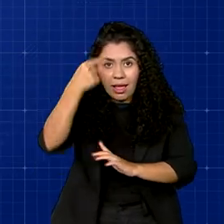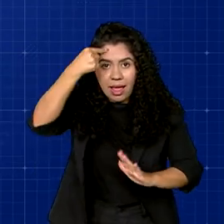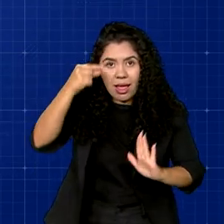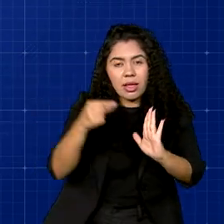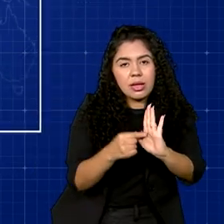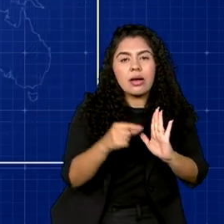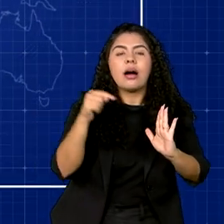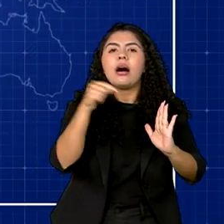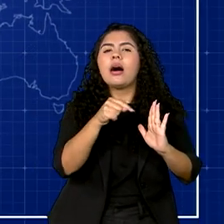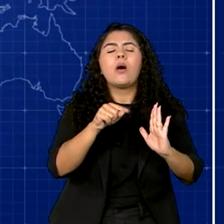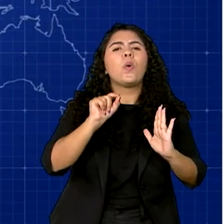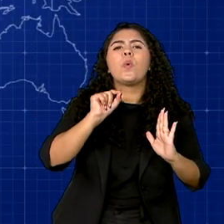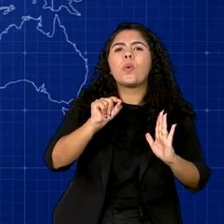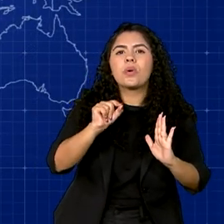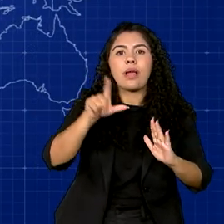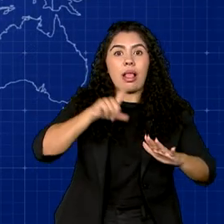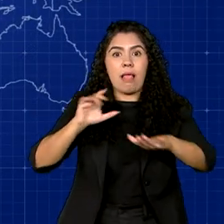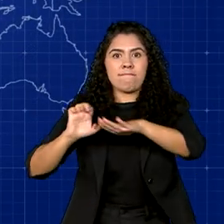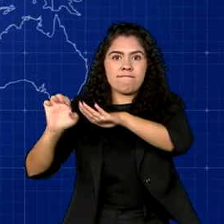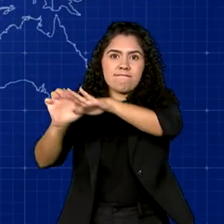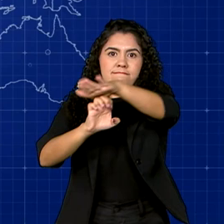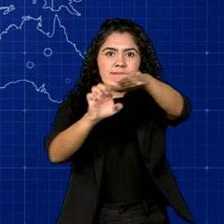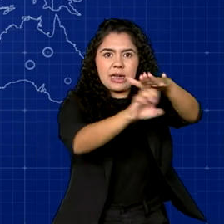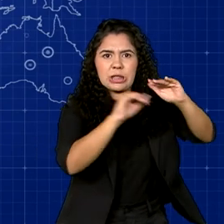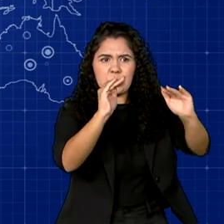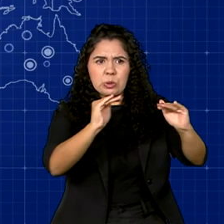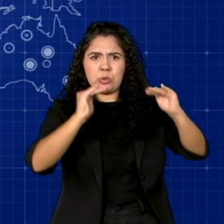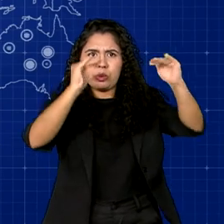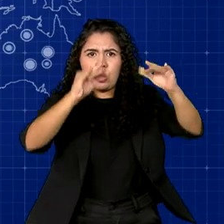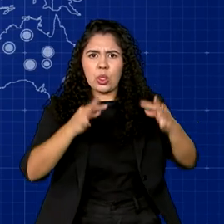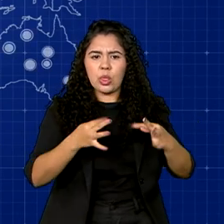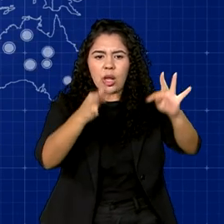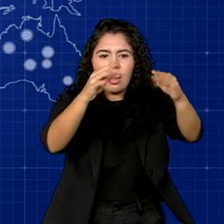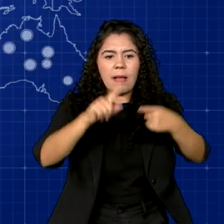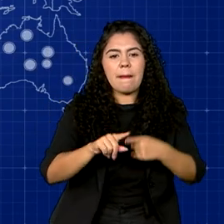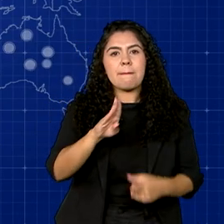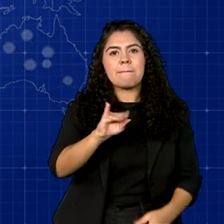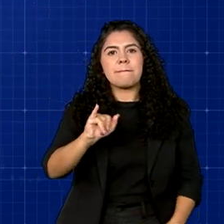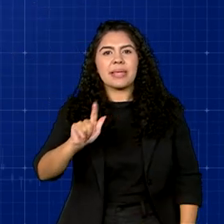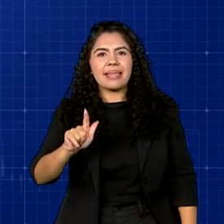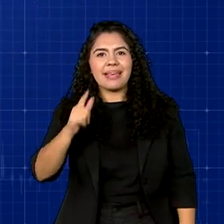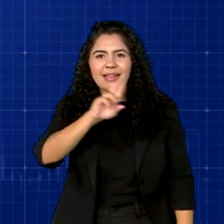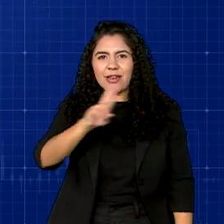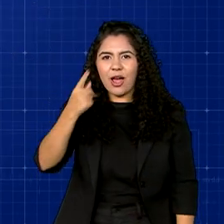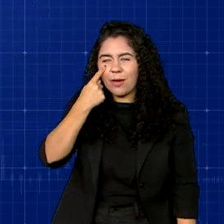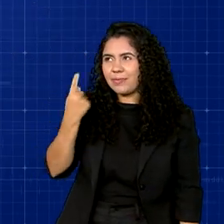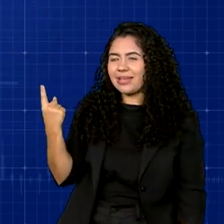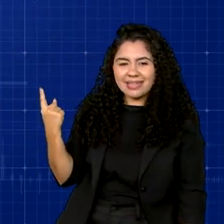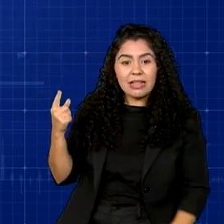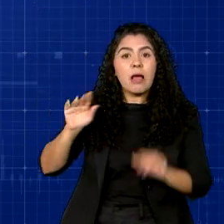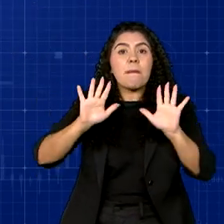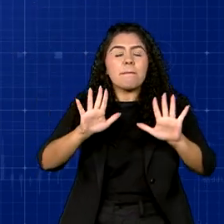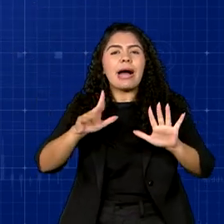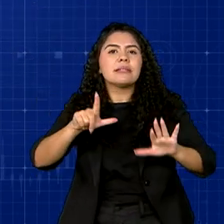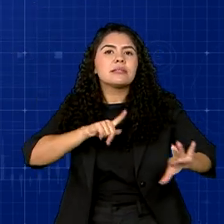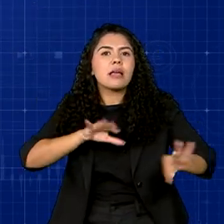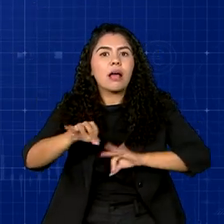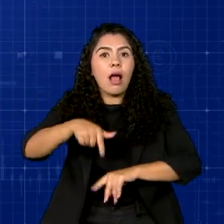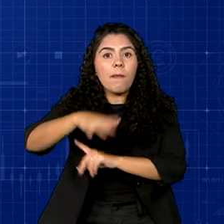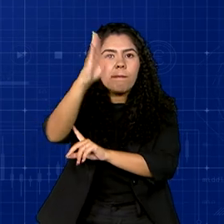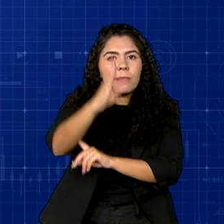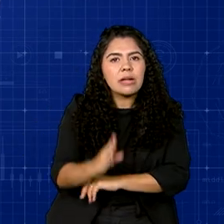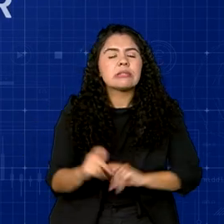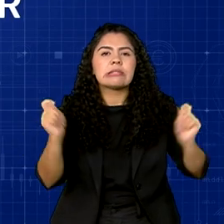sob controle de grandes empresas de tecnologia, as chamadas Big Techs. Mas o plano prevê que o Brasil possa